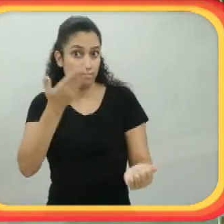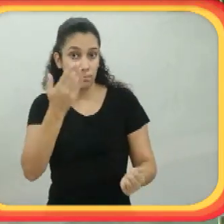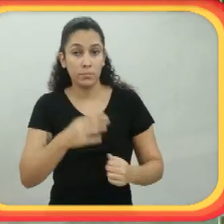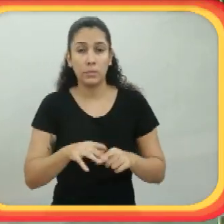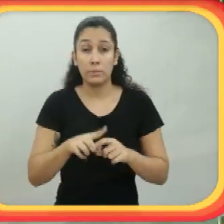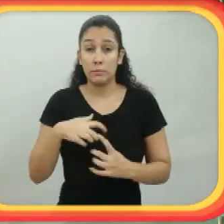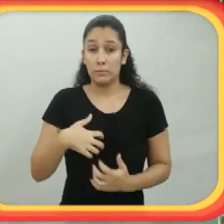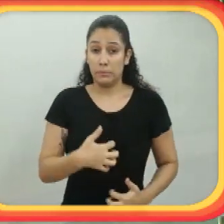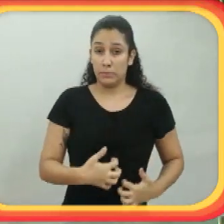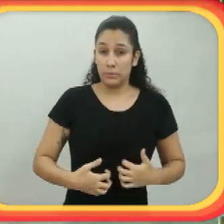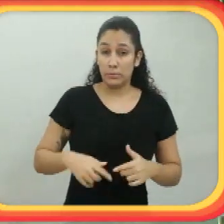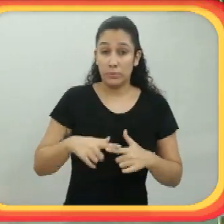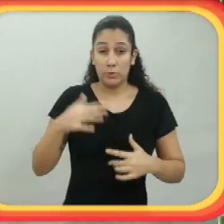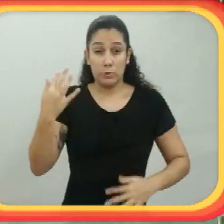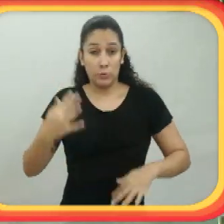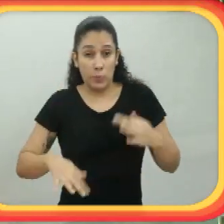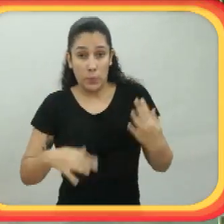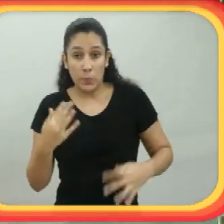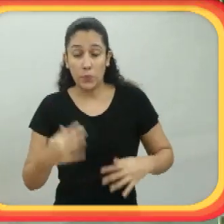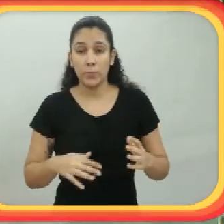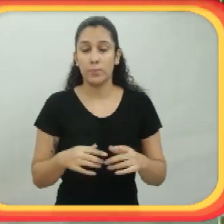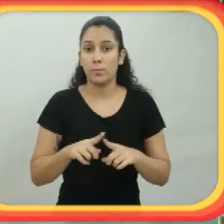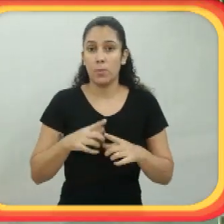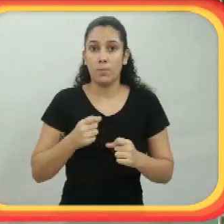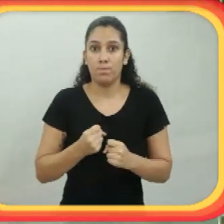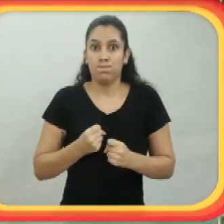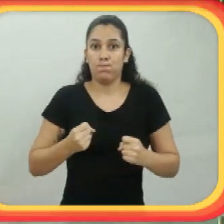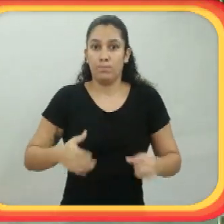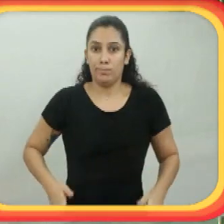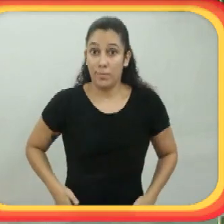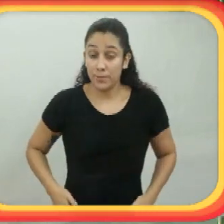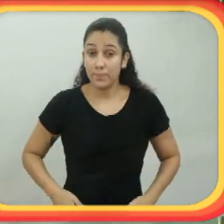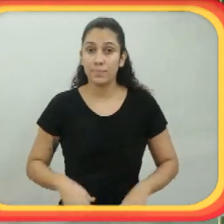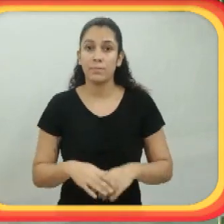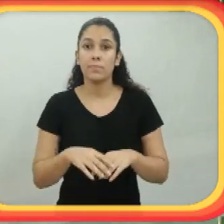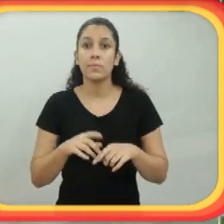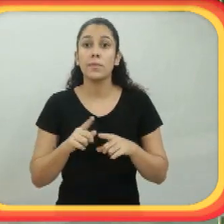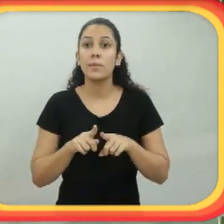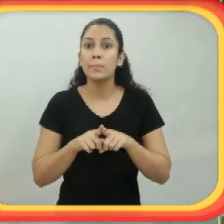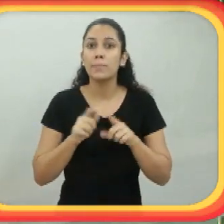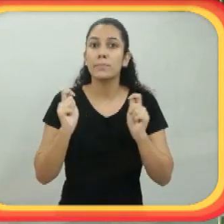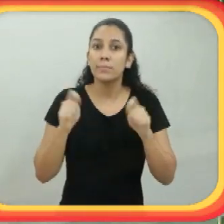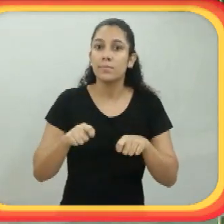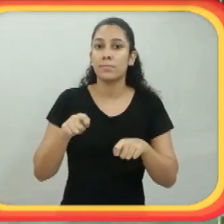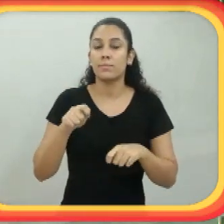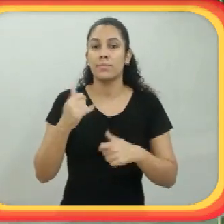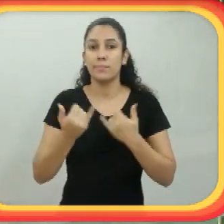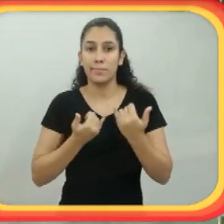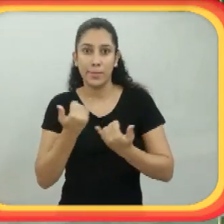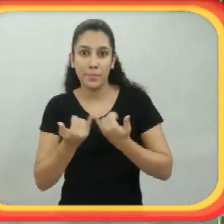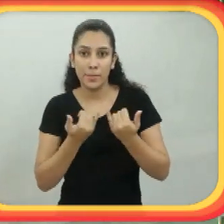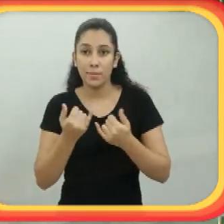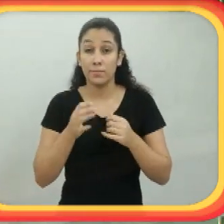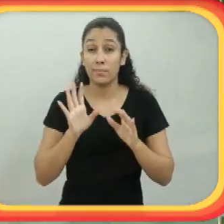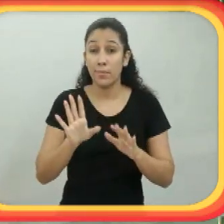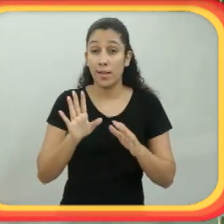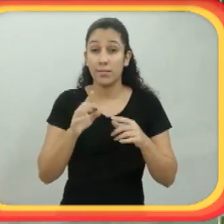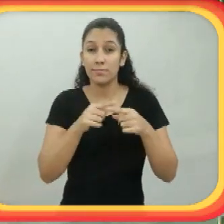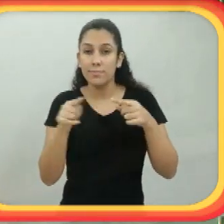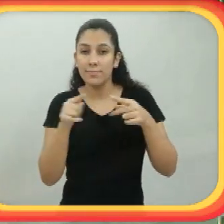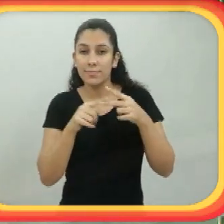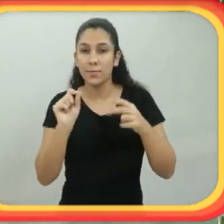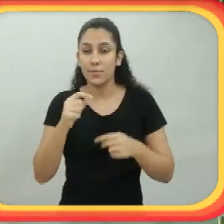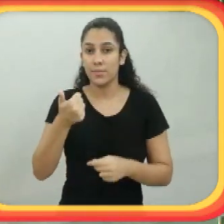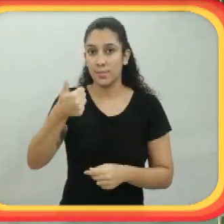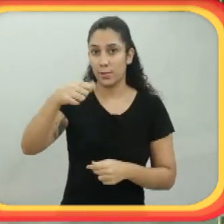completar a brincadeira, quando eu estava com 19 semanas de gravidez, eu tive uma pneumonia. E aí, eu e Liz, ela